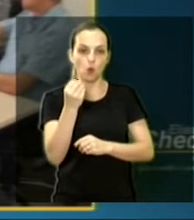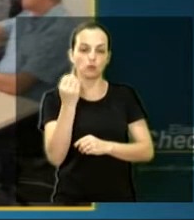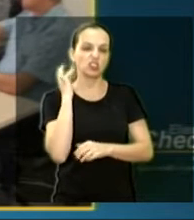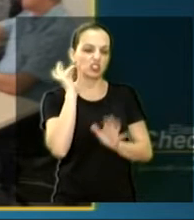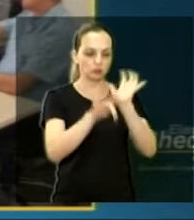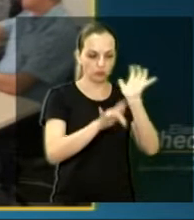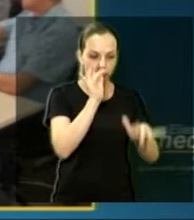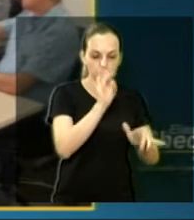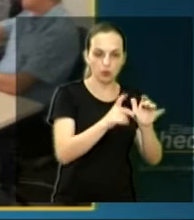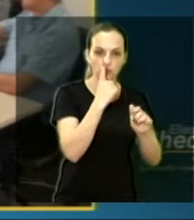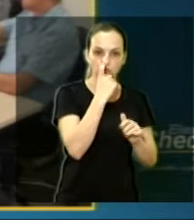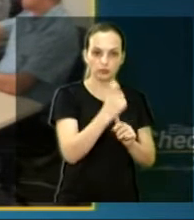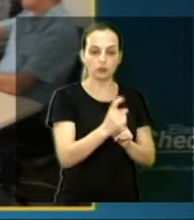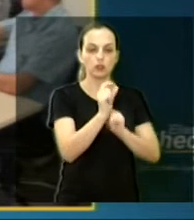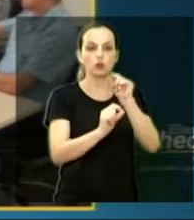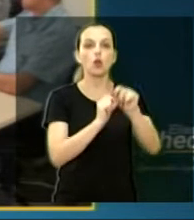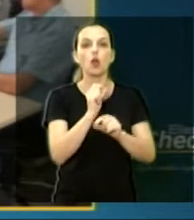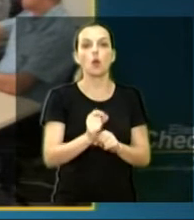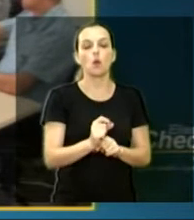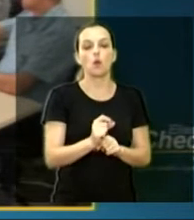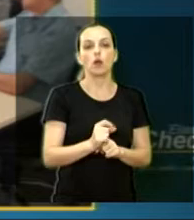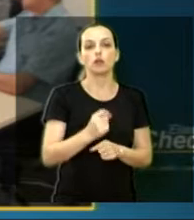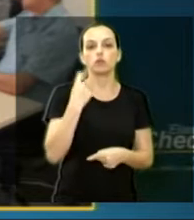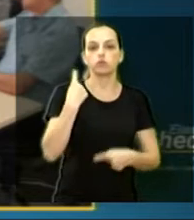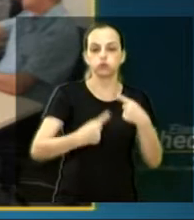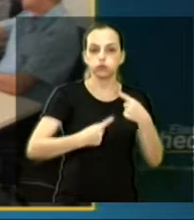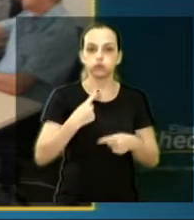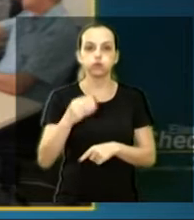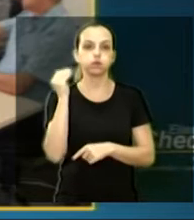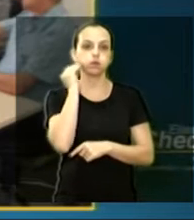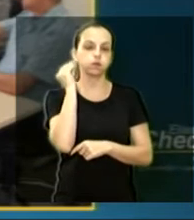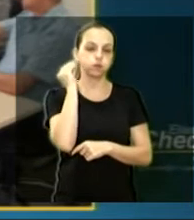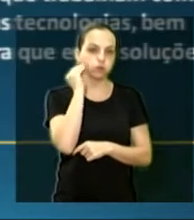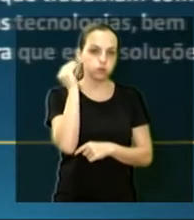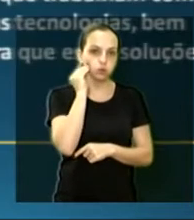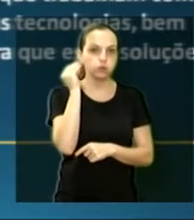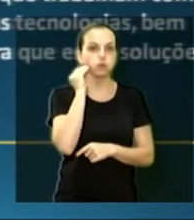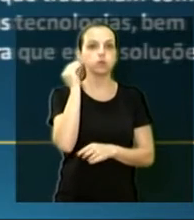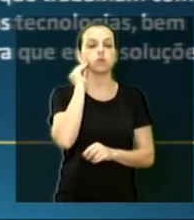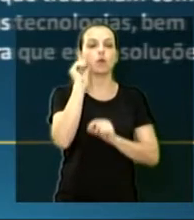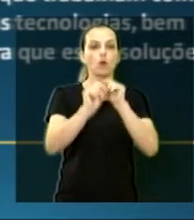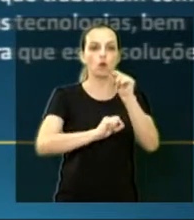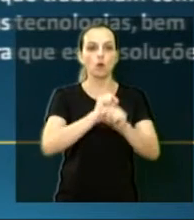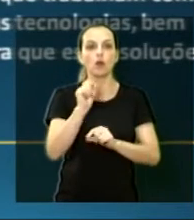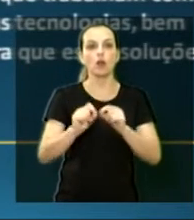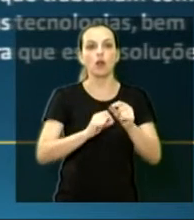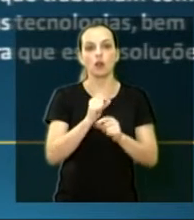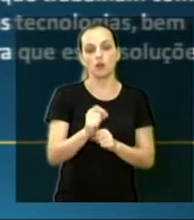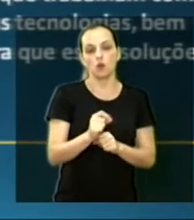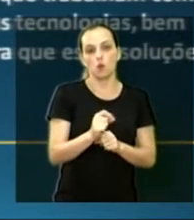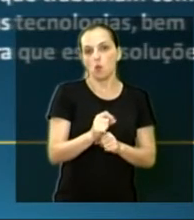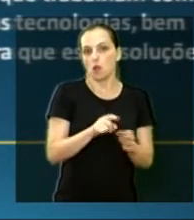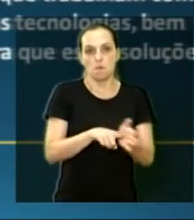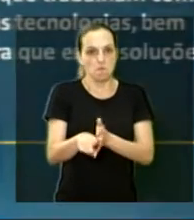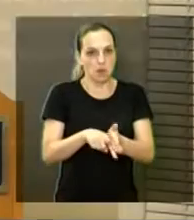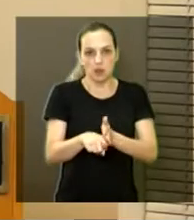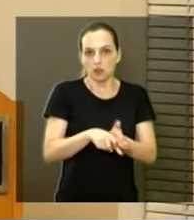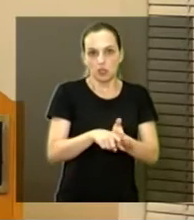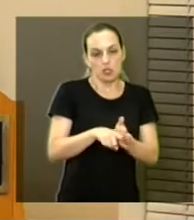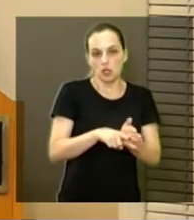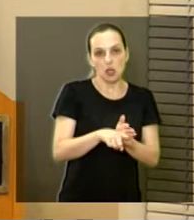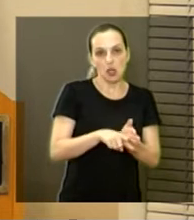a Juliana Damos, depois de muitas tentativas a respeito de buscar dados de 2009,